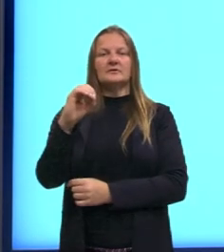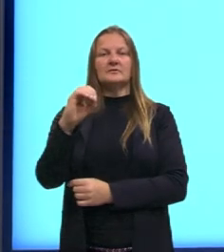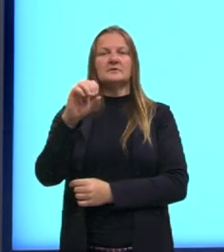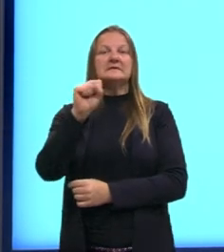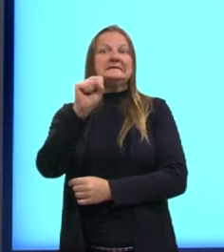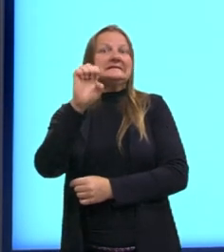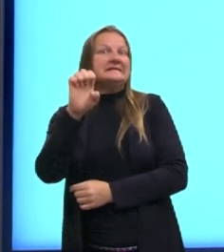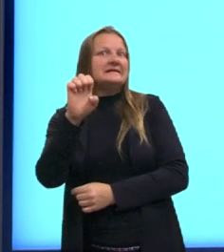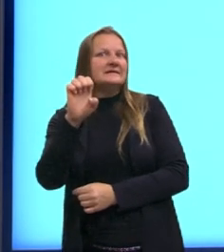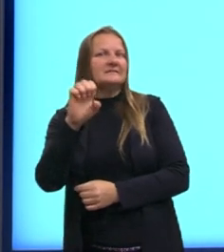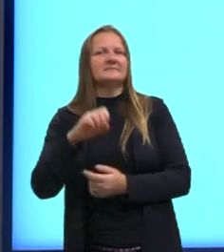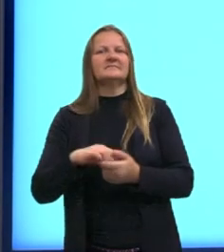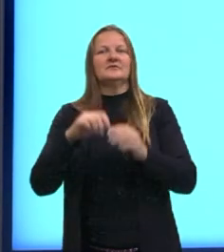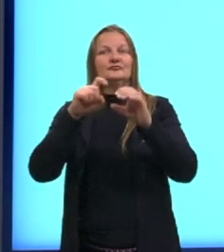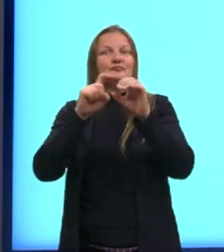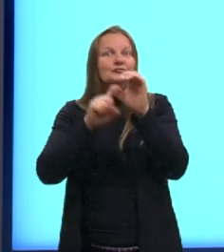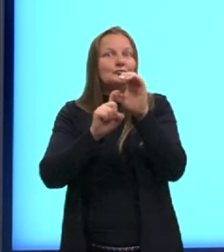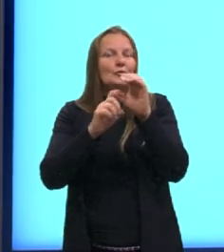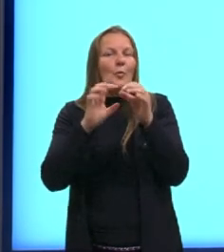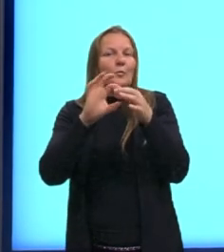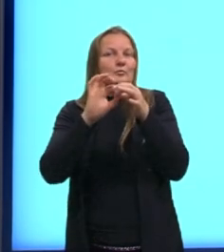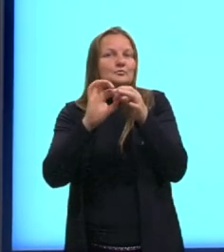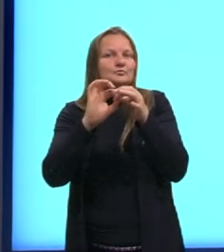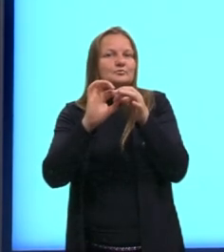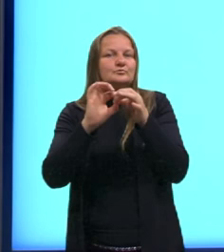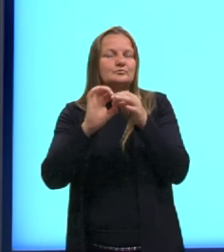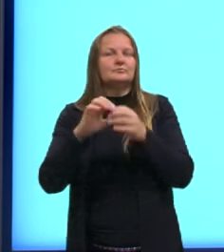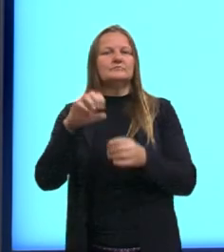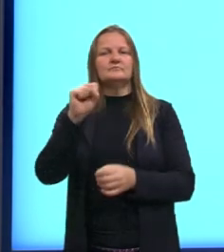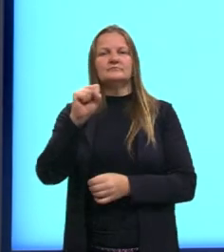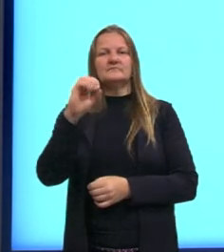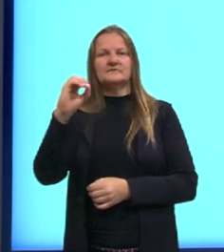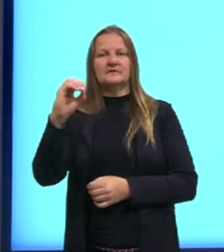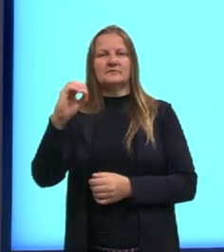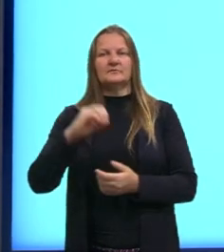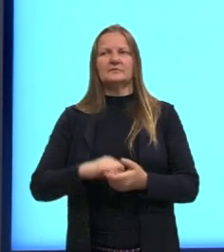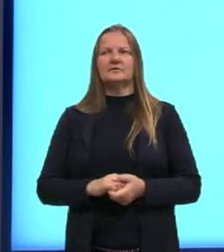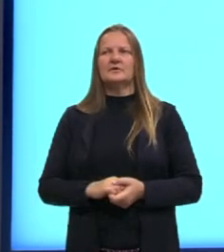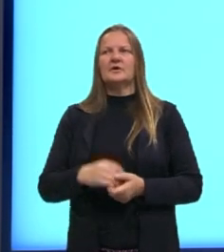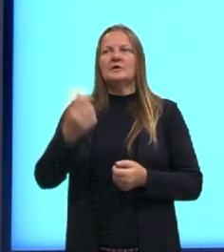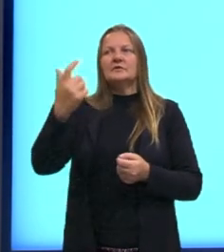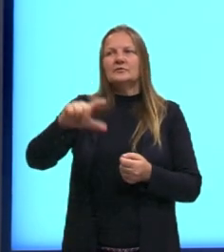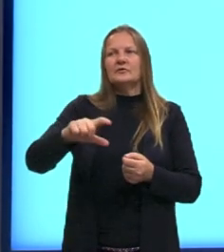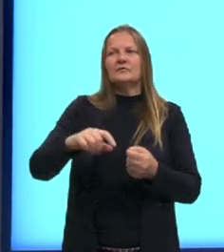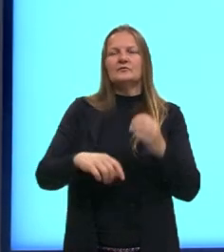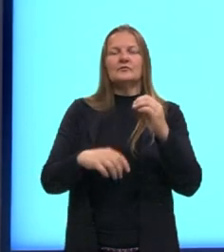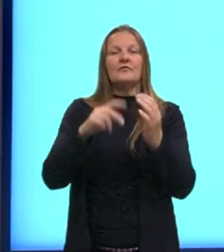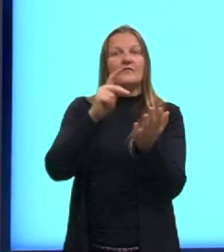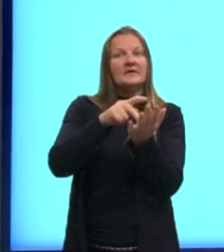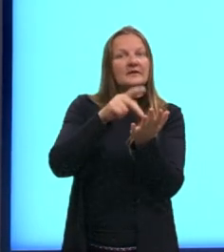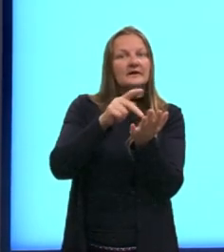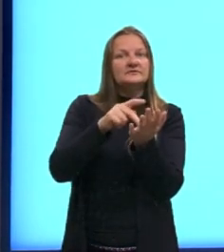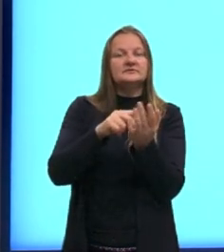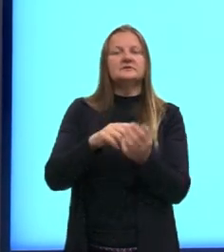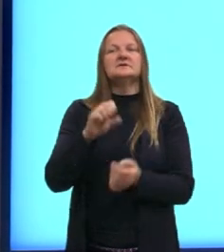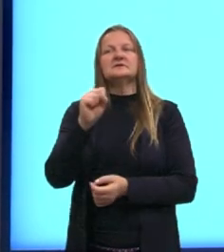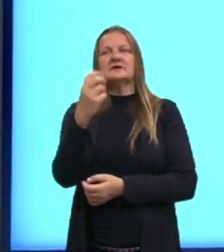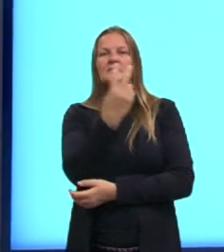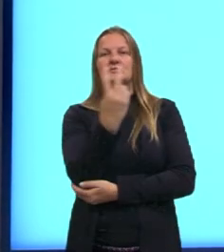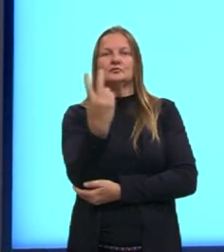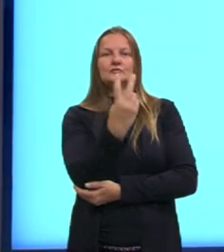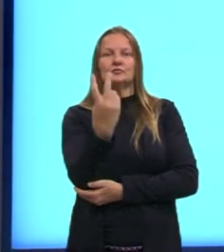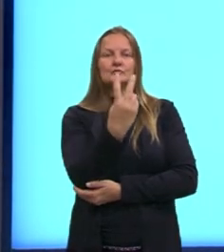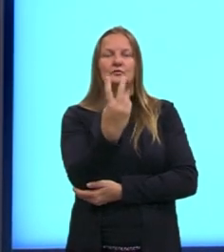e somente C, o X também seja igual a zero. Novamente, vai ser verdadeira quando as duas